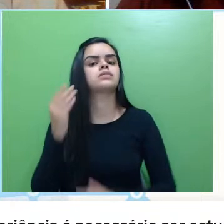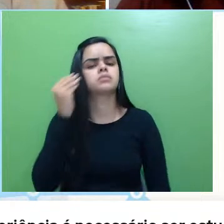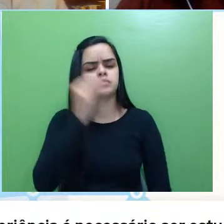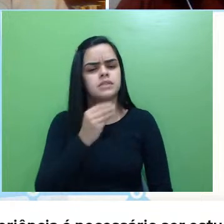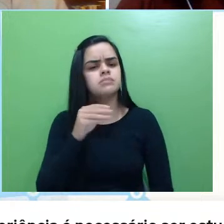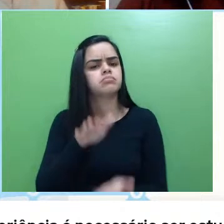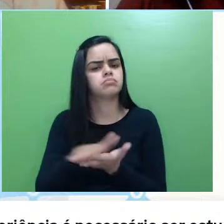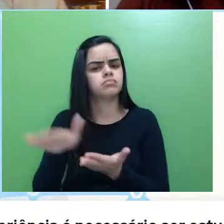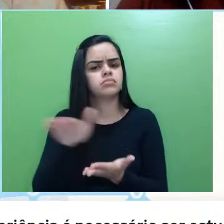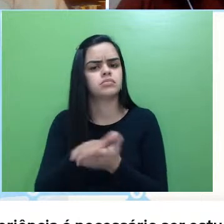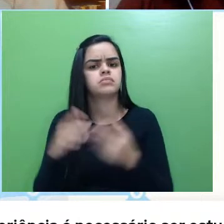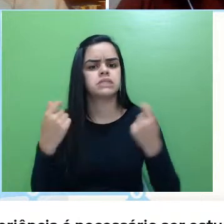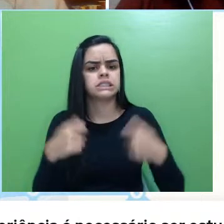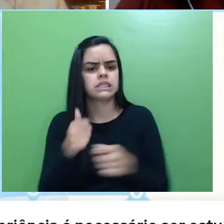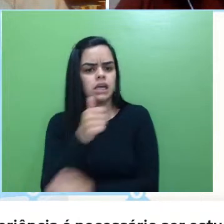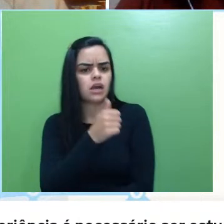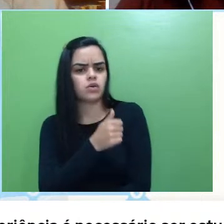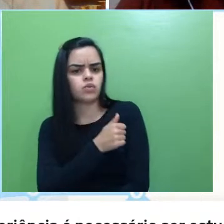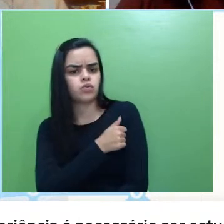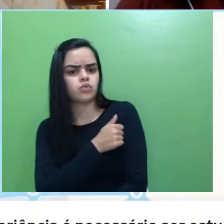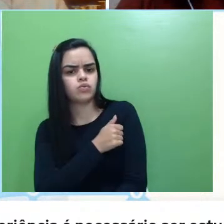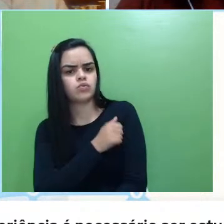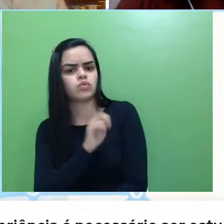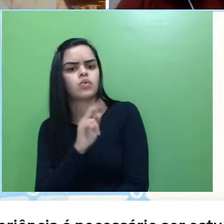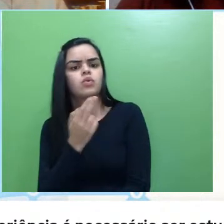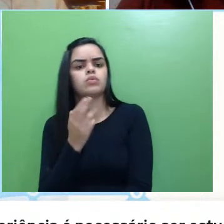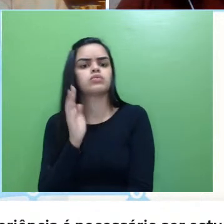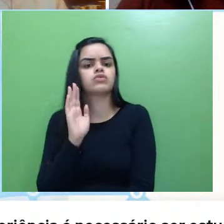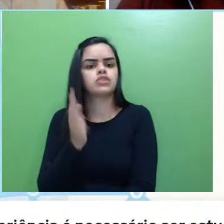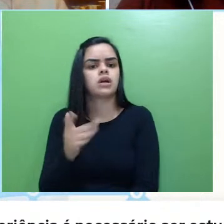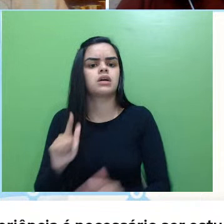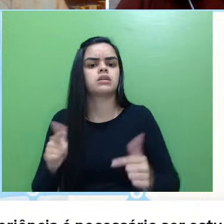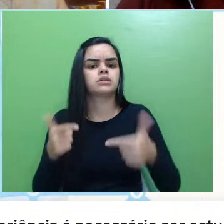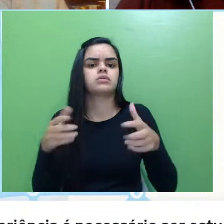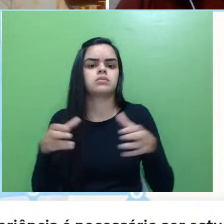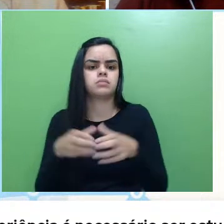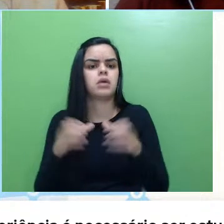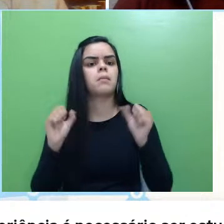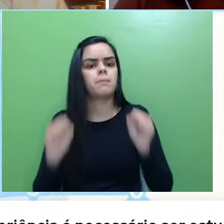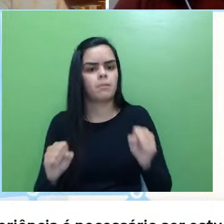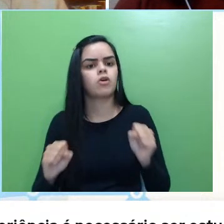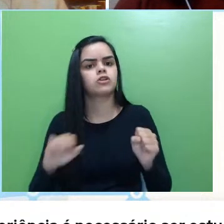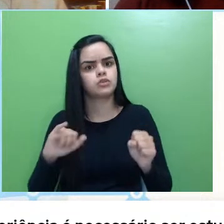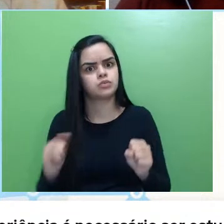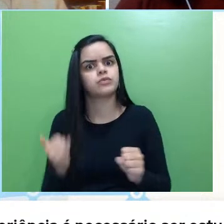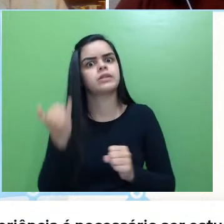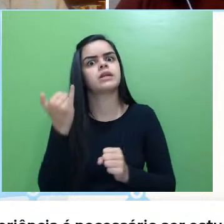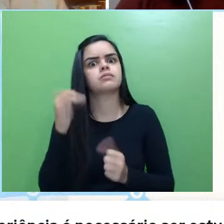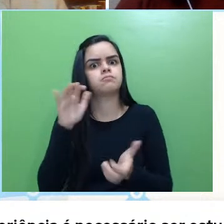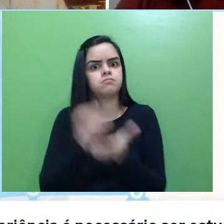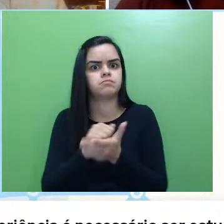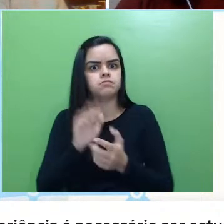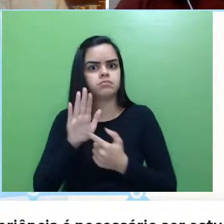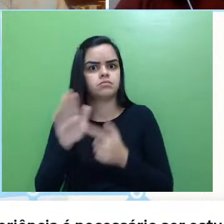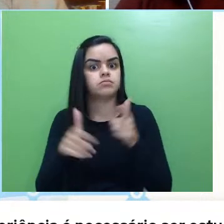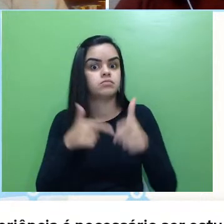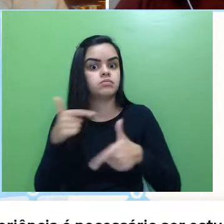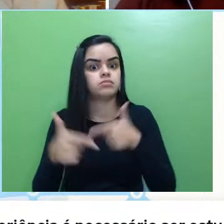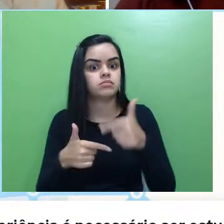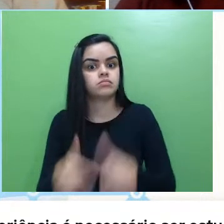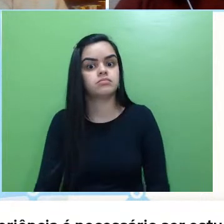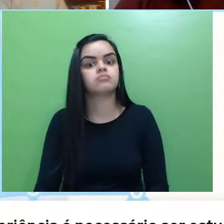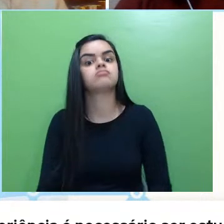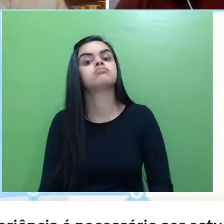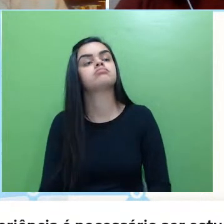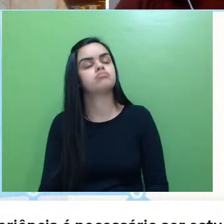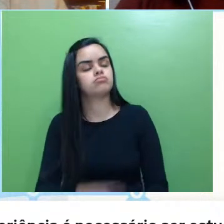necessário ser estudante, ou se tiver uma ação na comunidade, pode submeter? Boa pergunta,